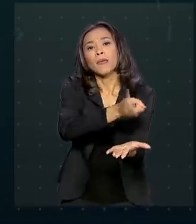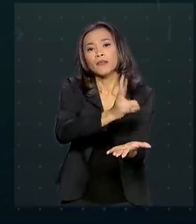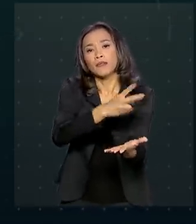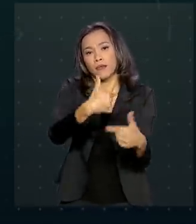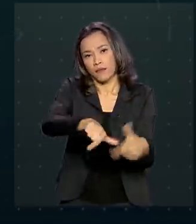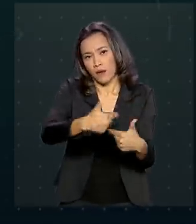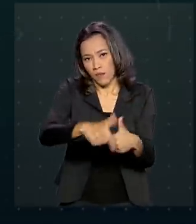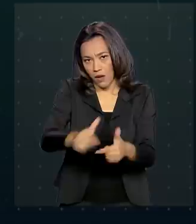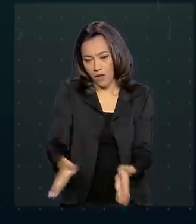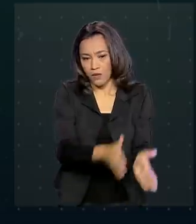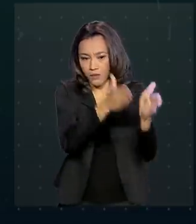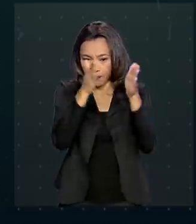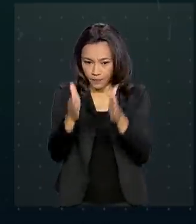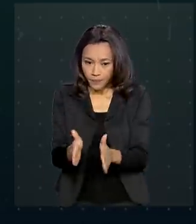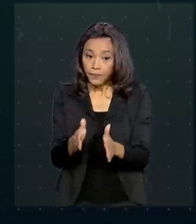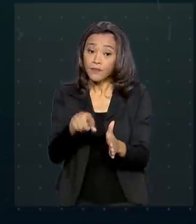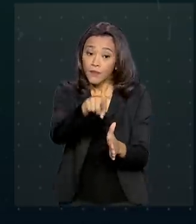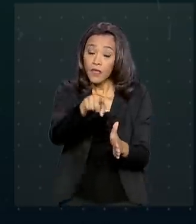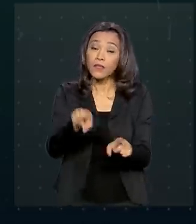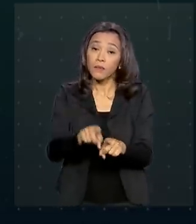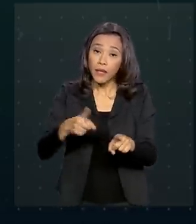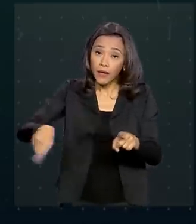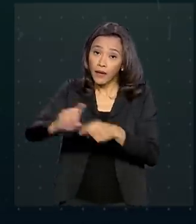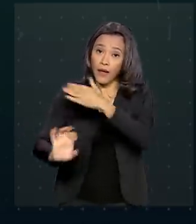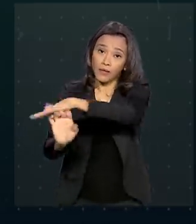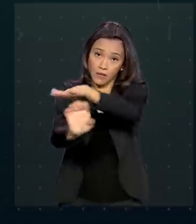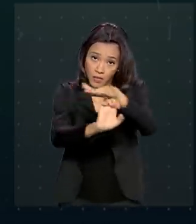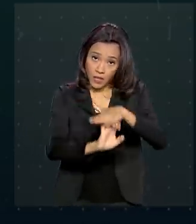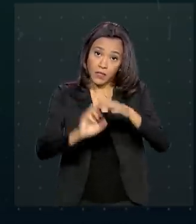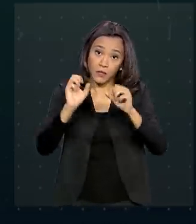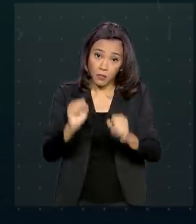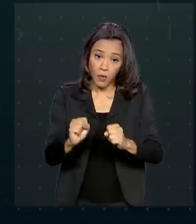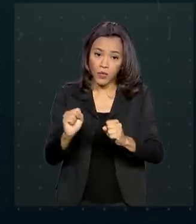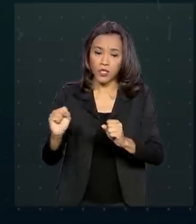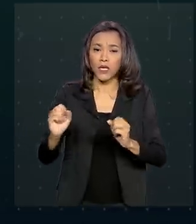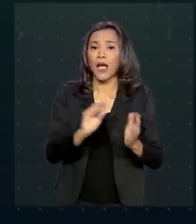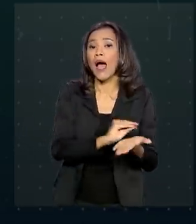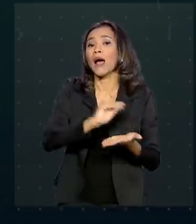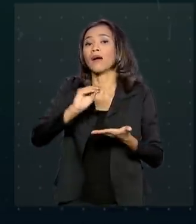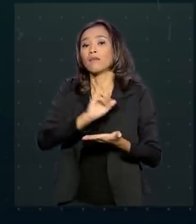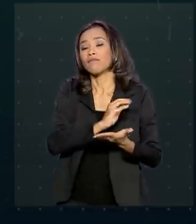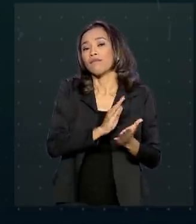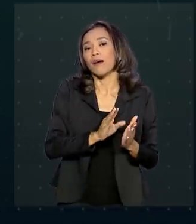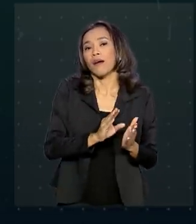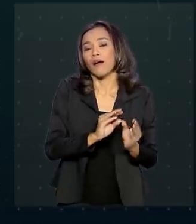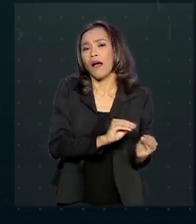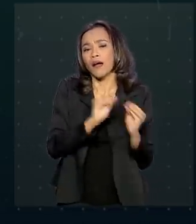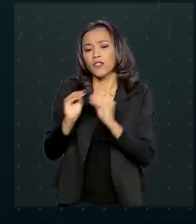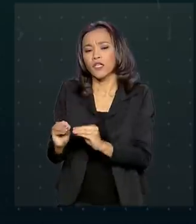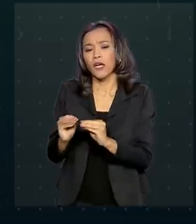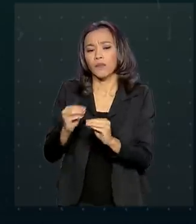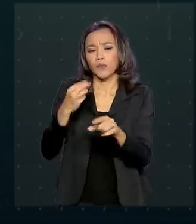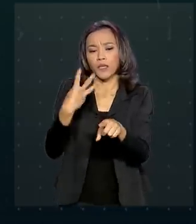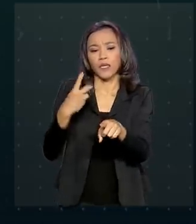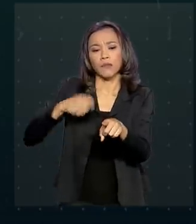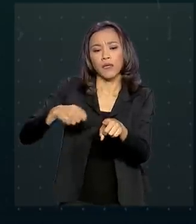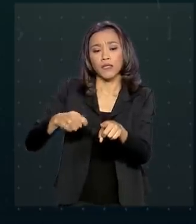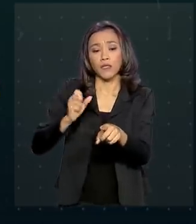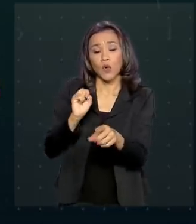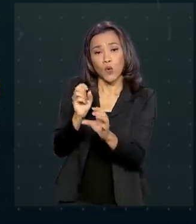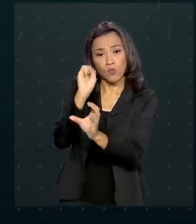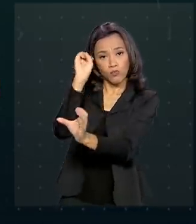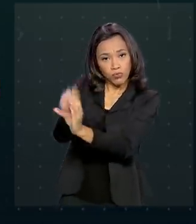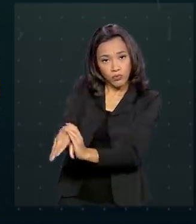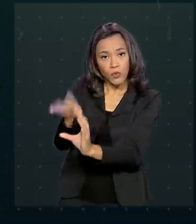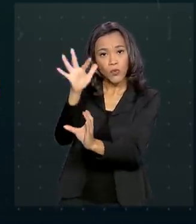E para dar um fôlego a mais aos empresários, eles poderão adiar por três meses o depósito do FGTS e o pagamento